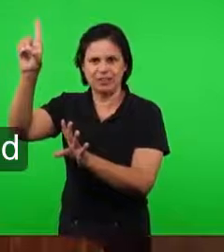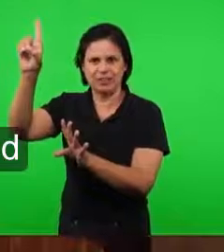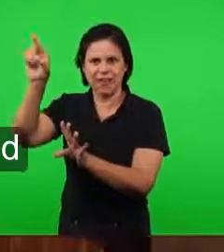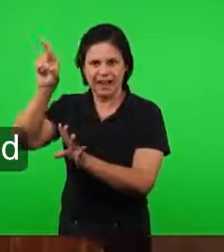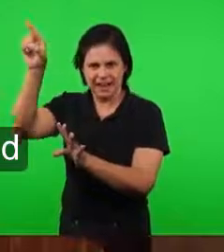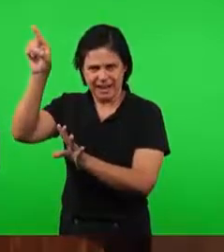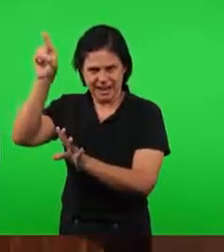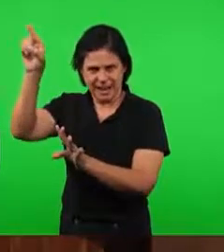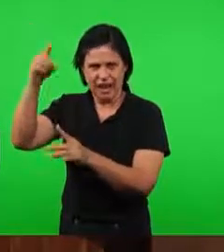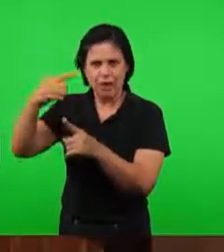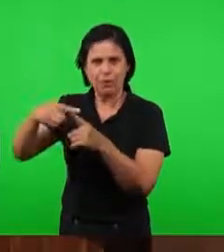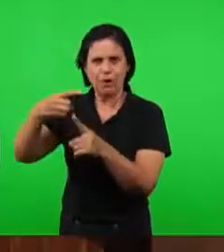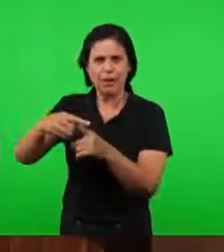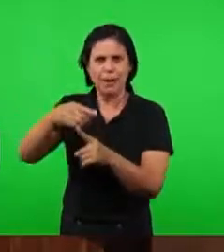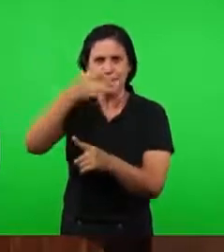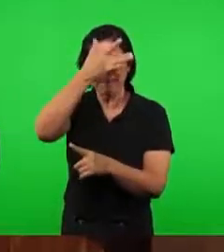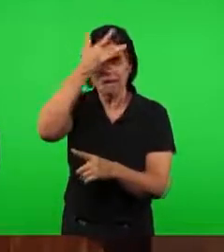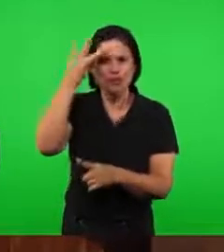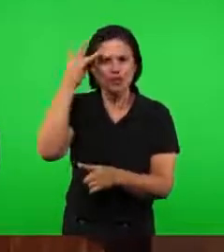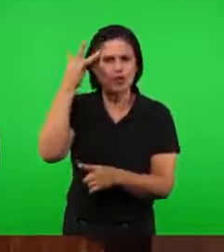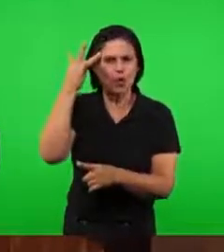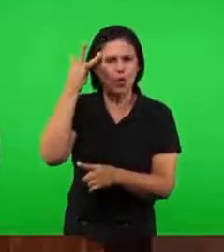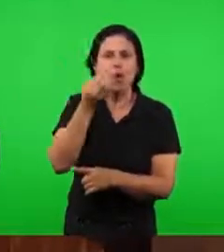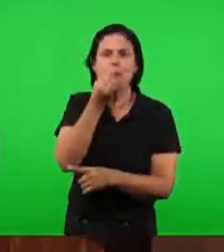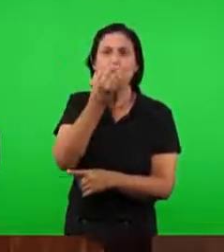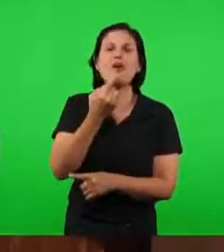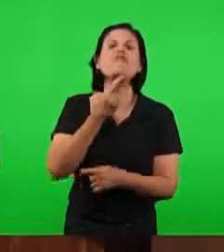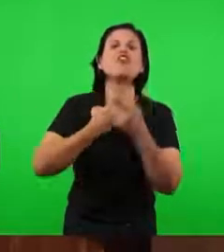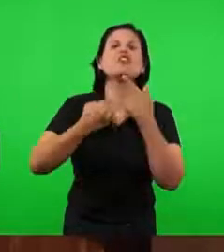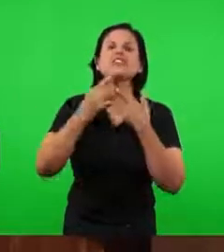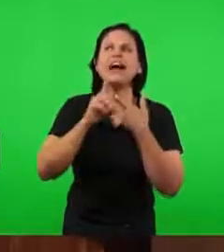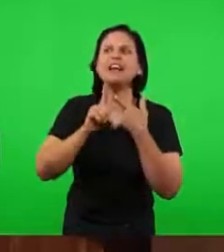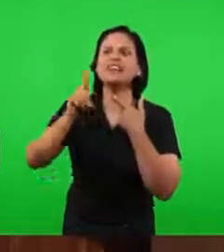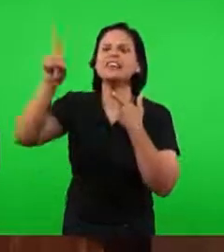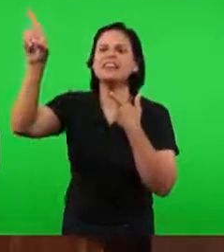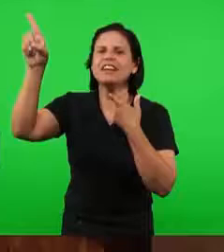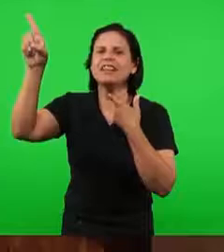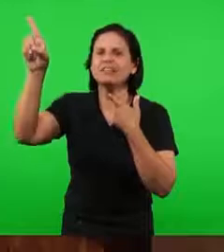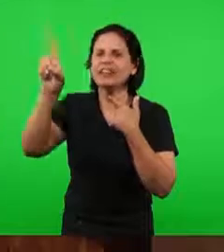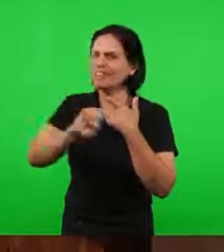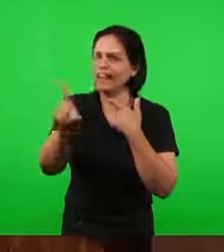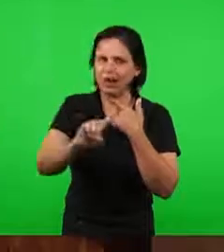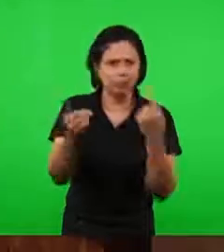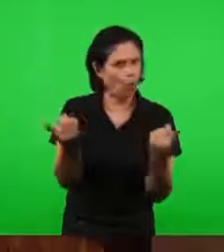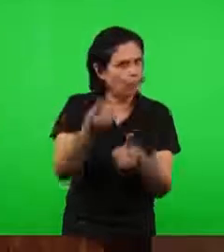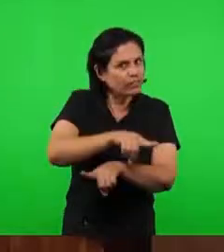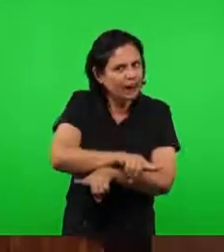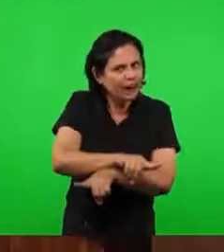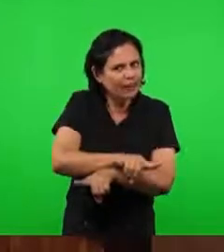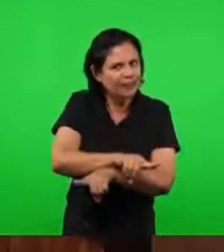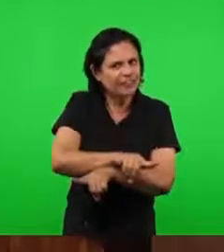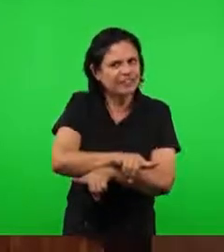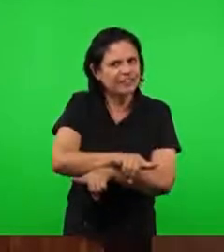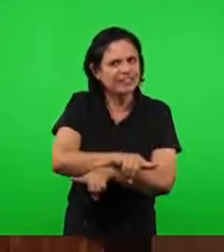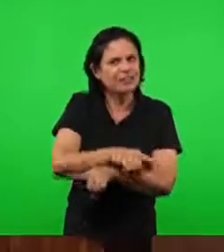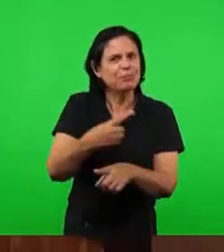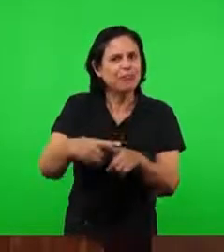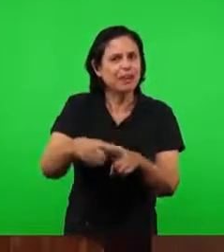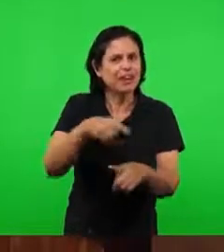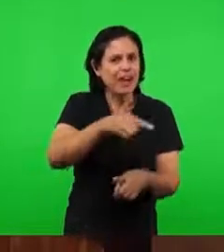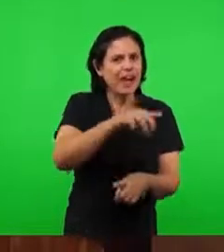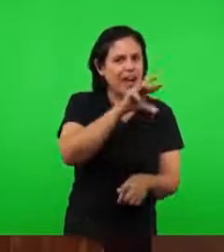É a boa vontade de Deus para com os homens. Então essa doutrina roda por aí, mas essa não é a doutrina